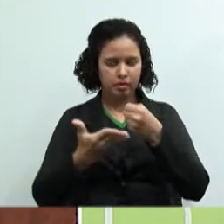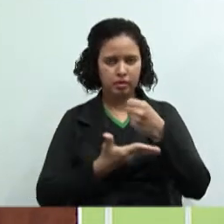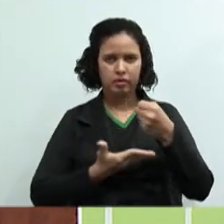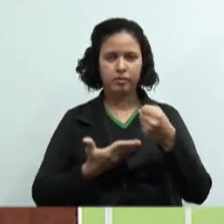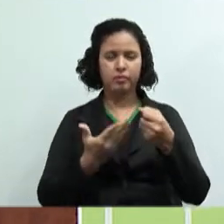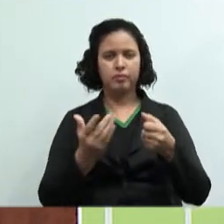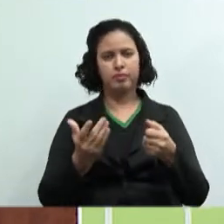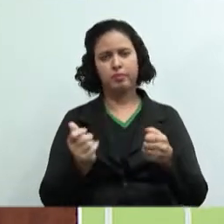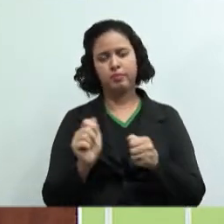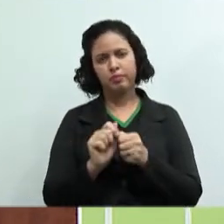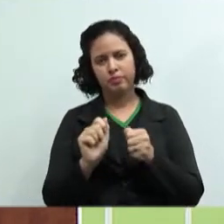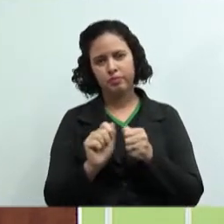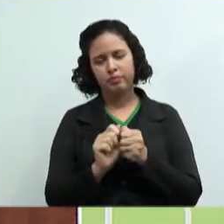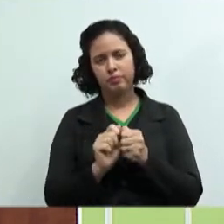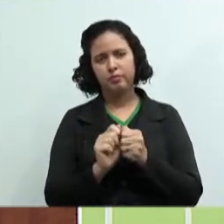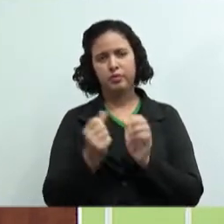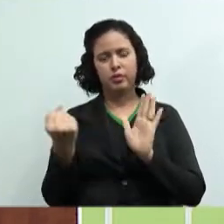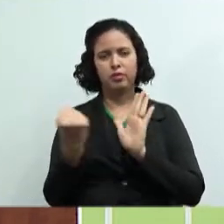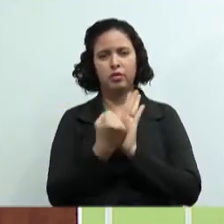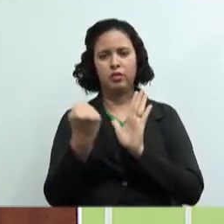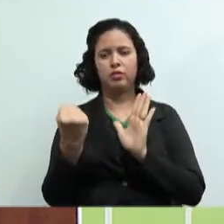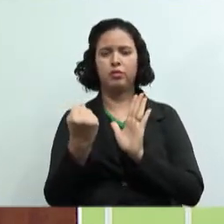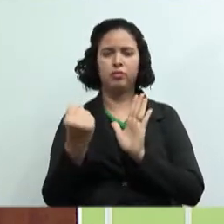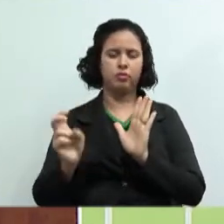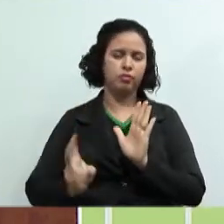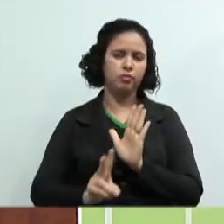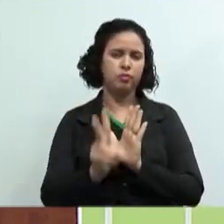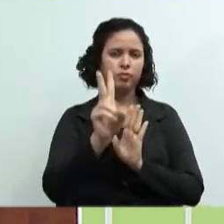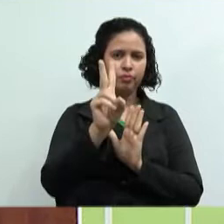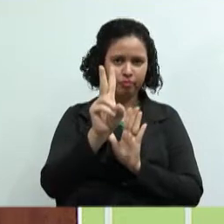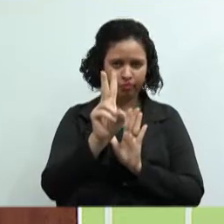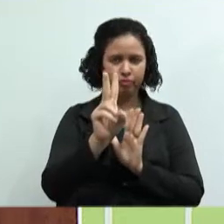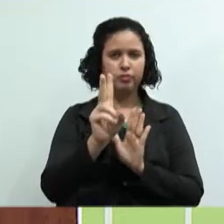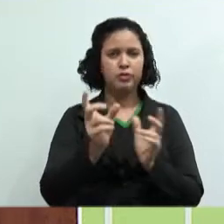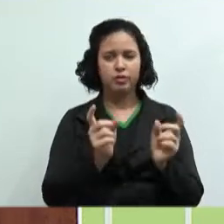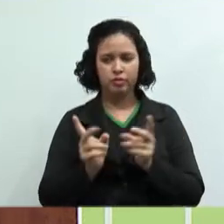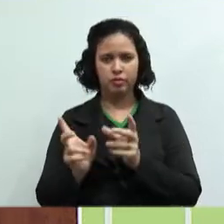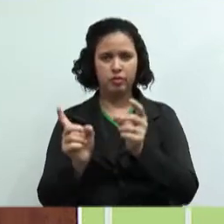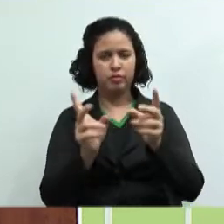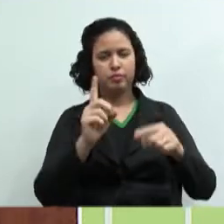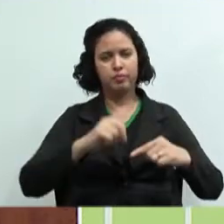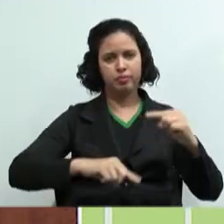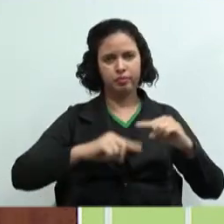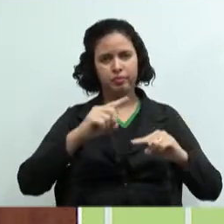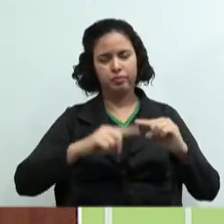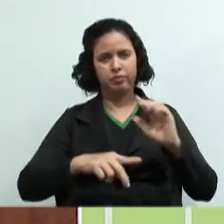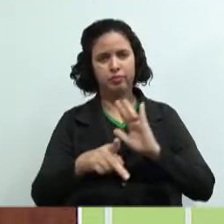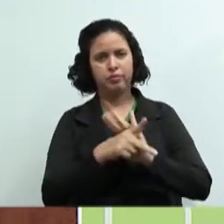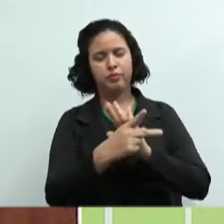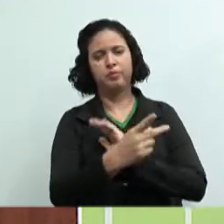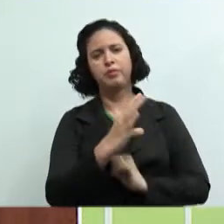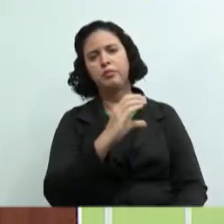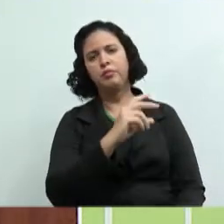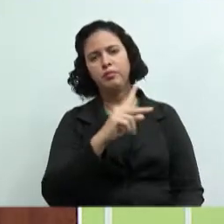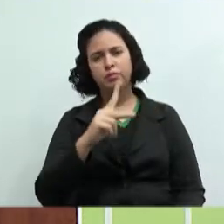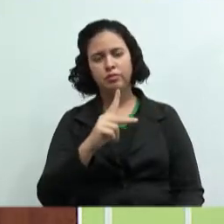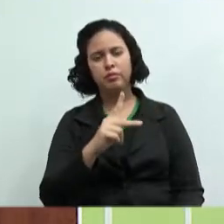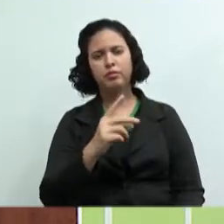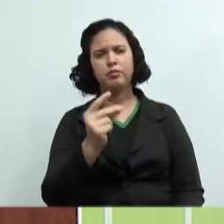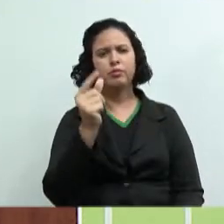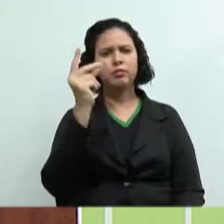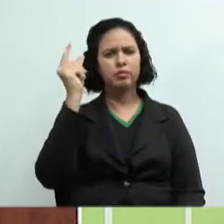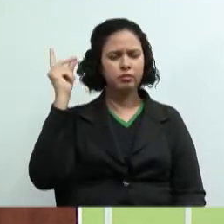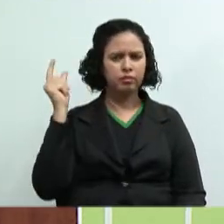formação do seu preço de venda do seu produto da cooperativa. Só que a contabilidade de custos, antigamente, as